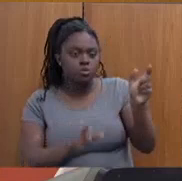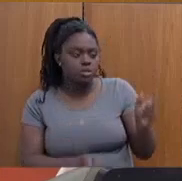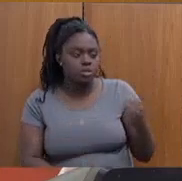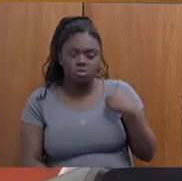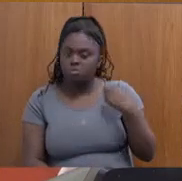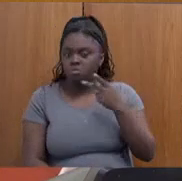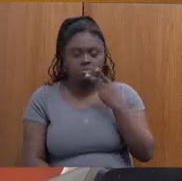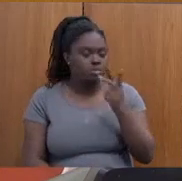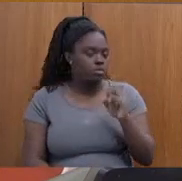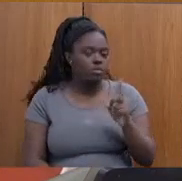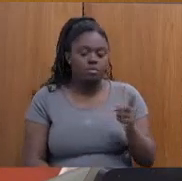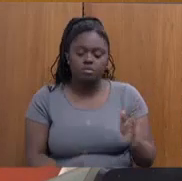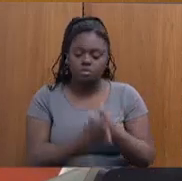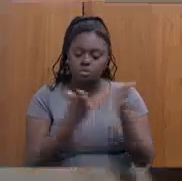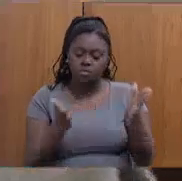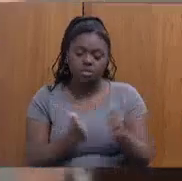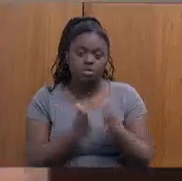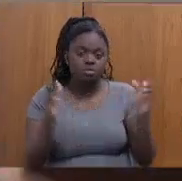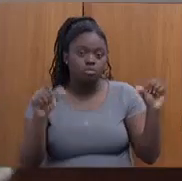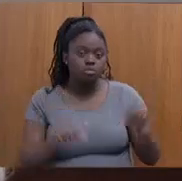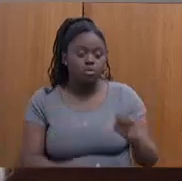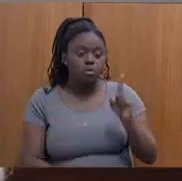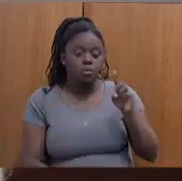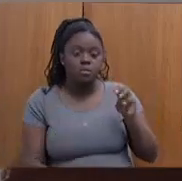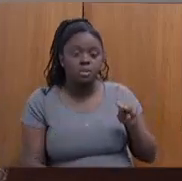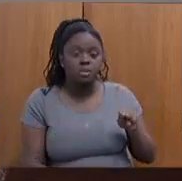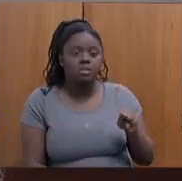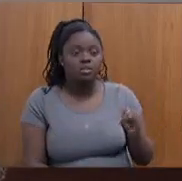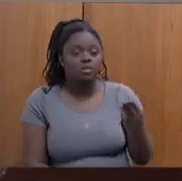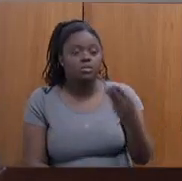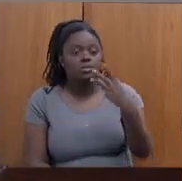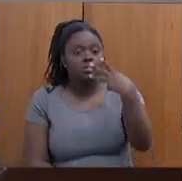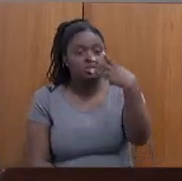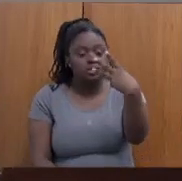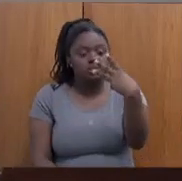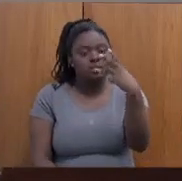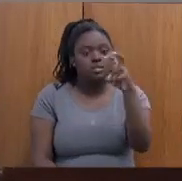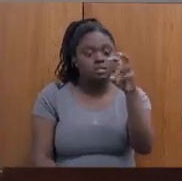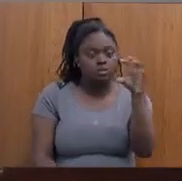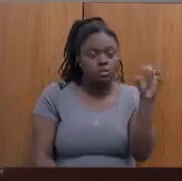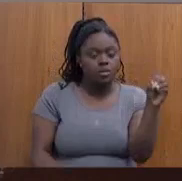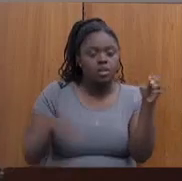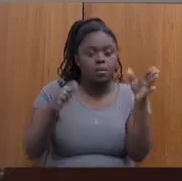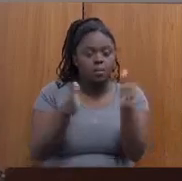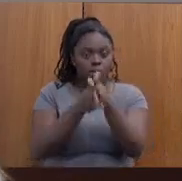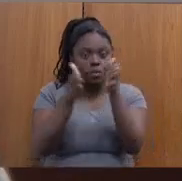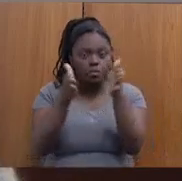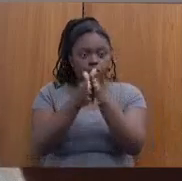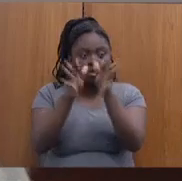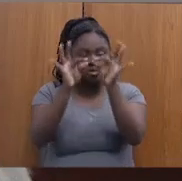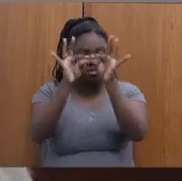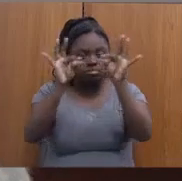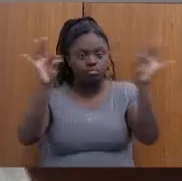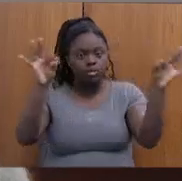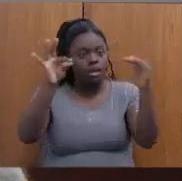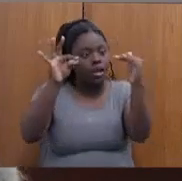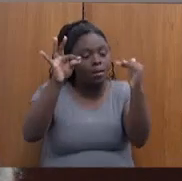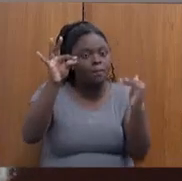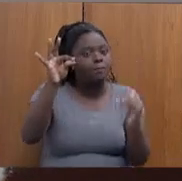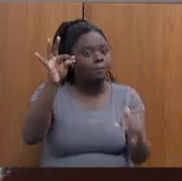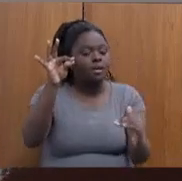falar em extrema pobreza, 1 milhão e 350, eu estou falando abaixo da linha da pobreza, a gente precisa tomar uma ação.